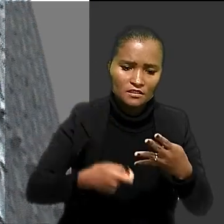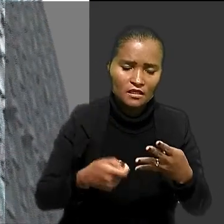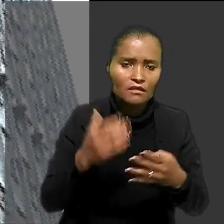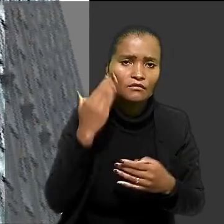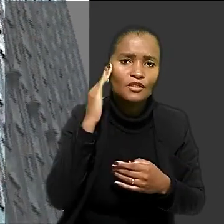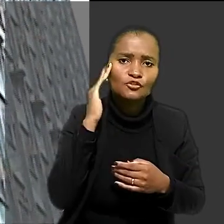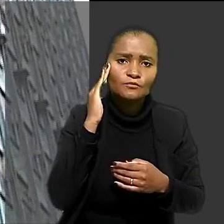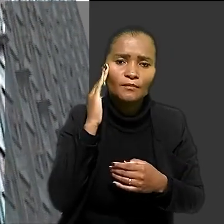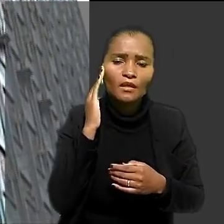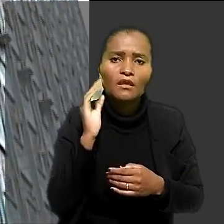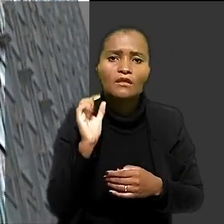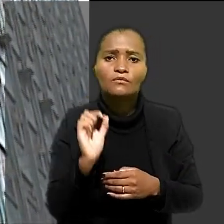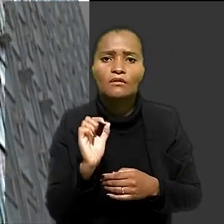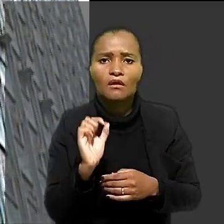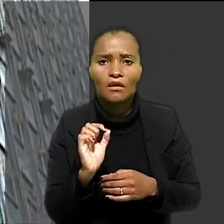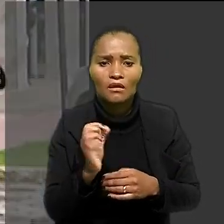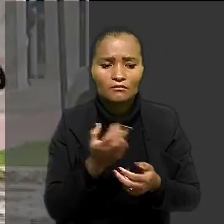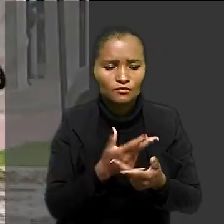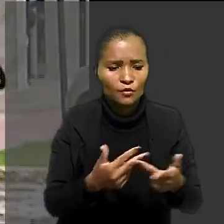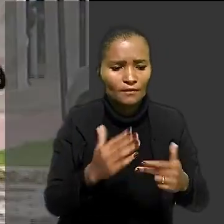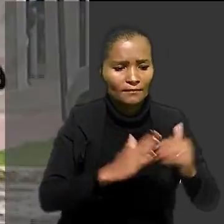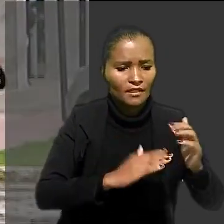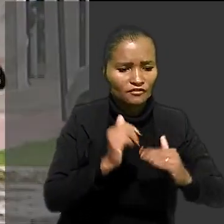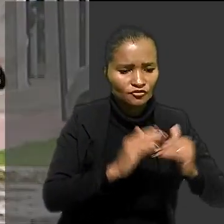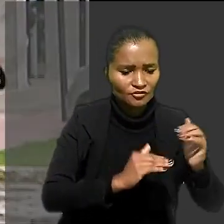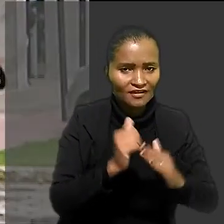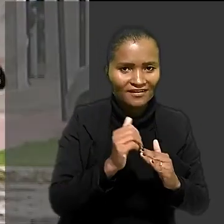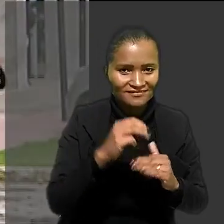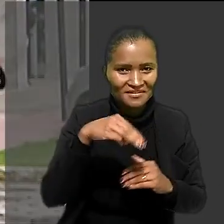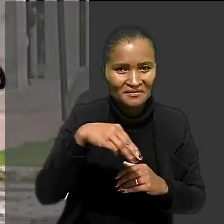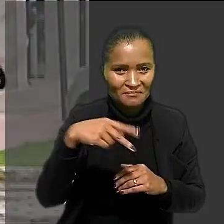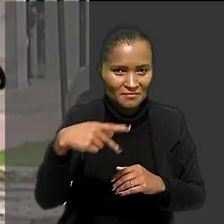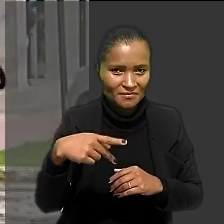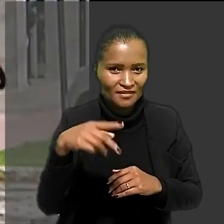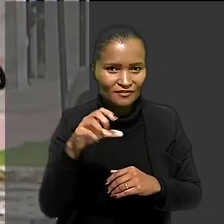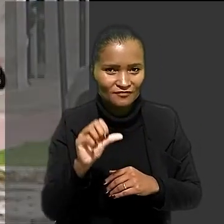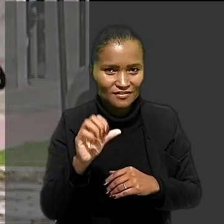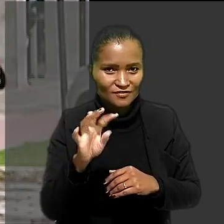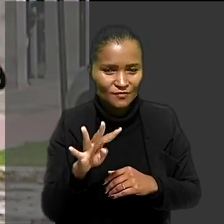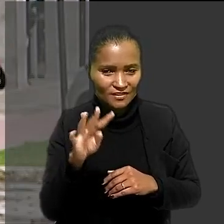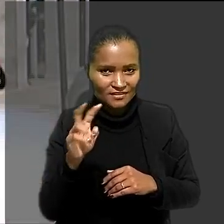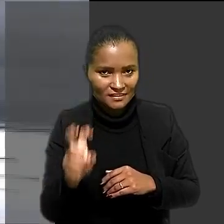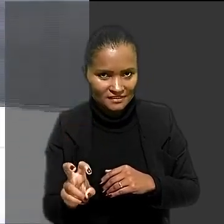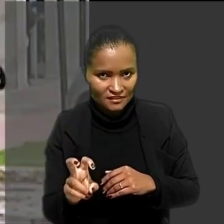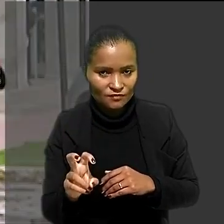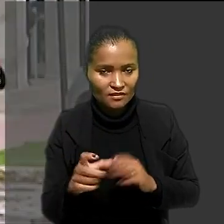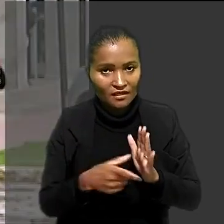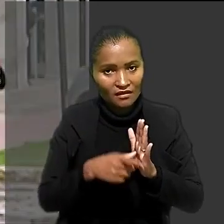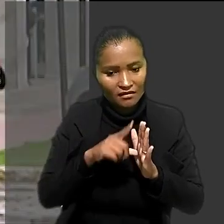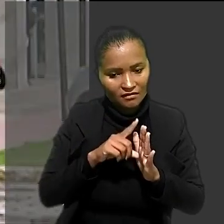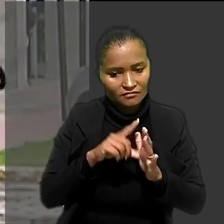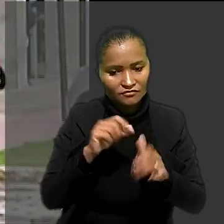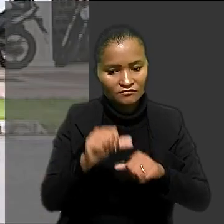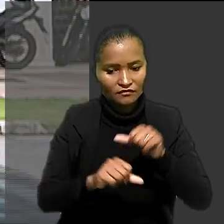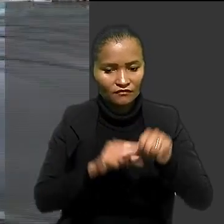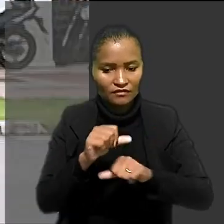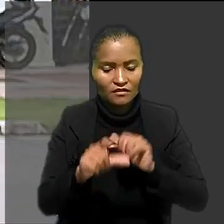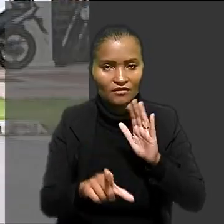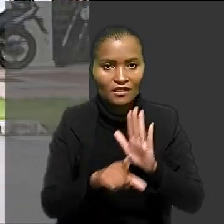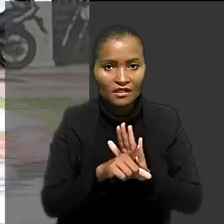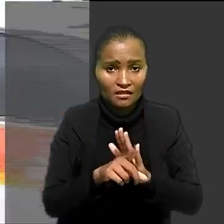entendimento foi que os atos praticados na vigência da MP 945, antes da conversão em lei,